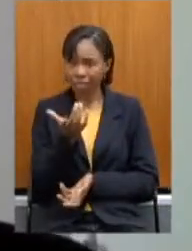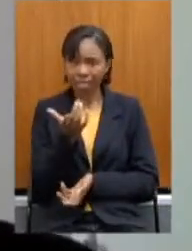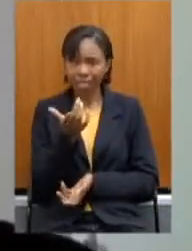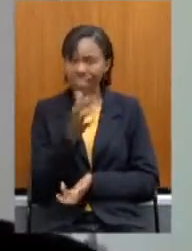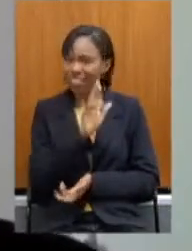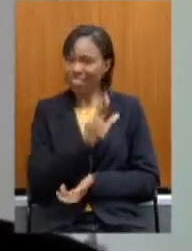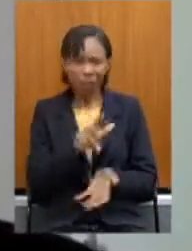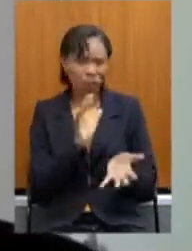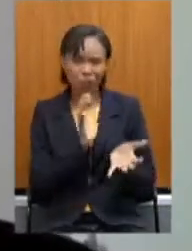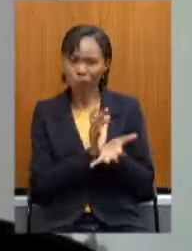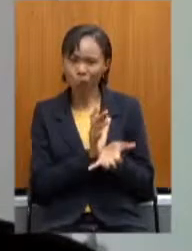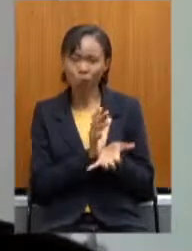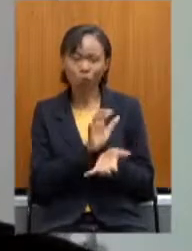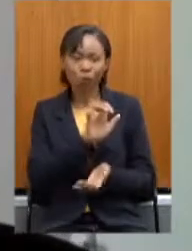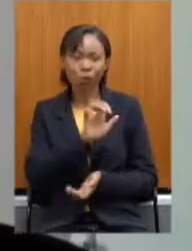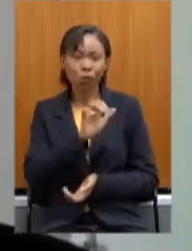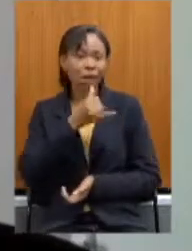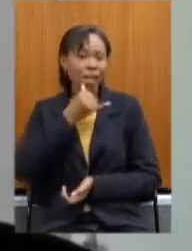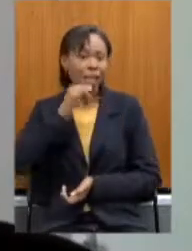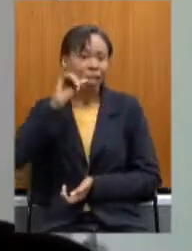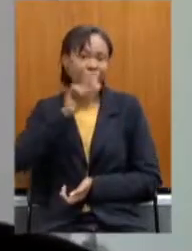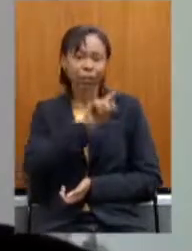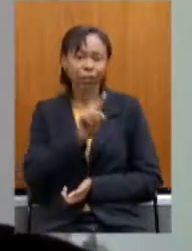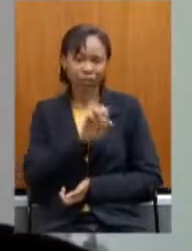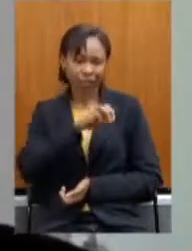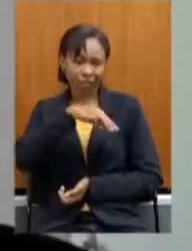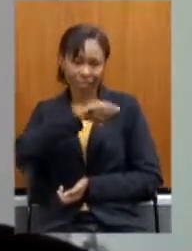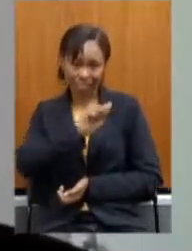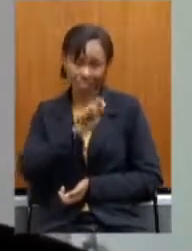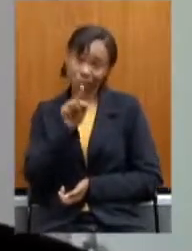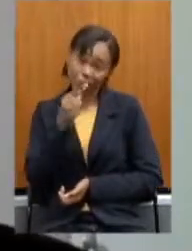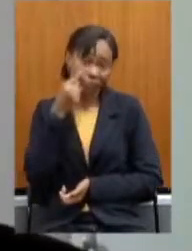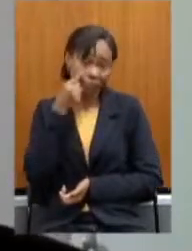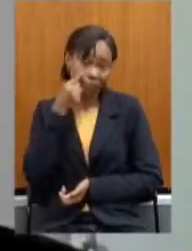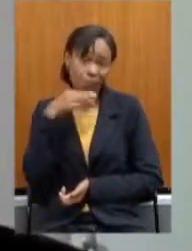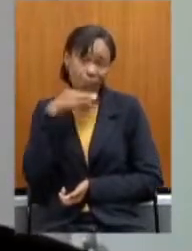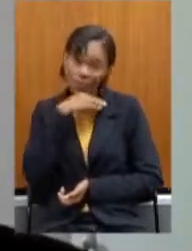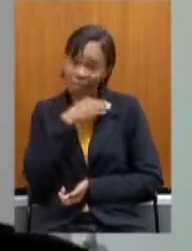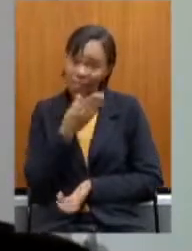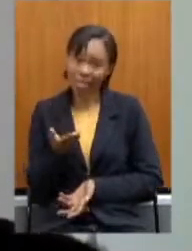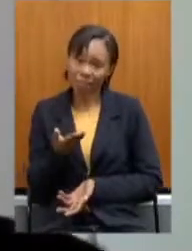concorrência faz com você? Então, está colocado aí. Vamos lá.